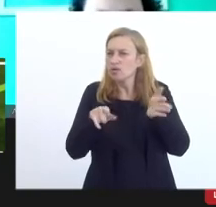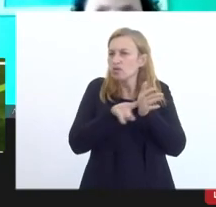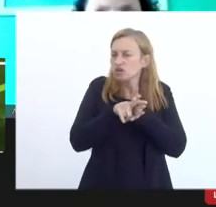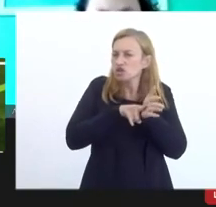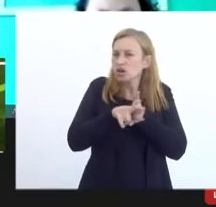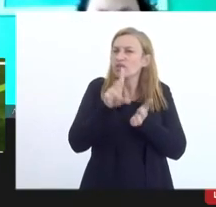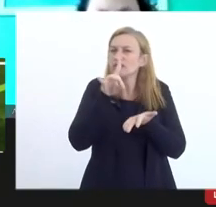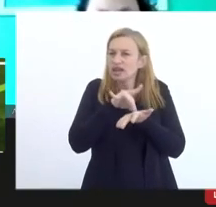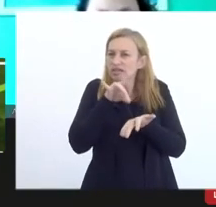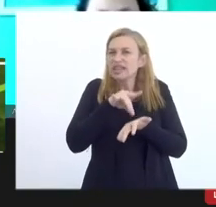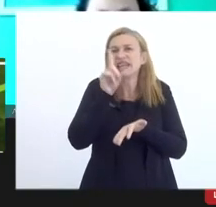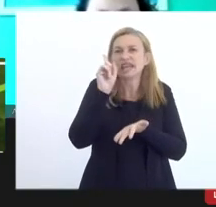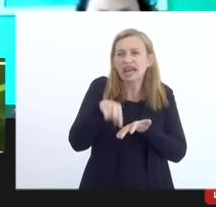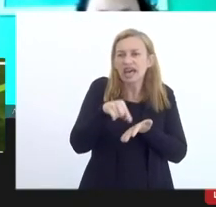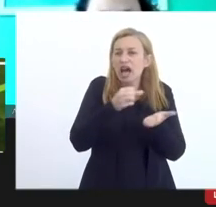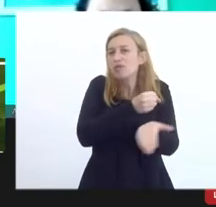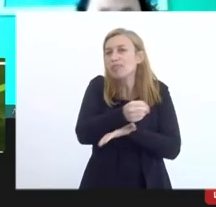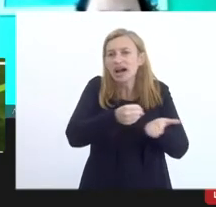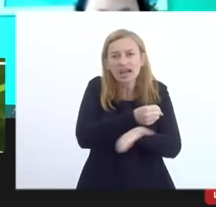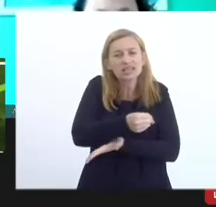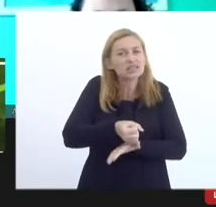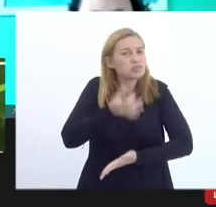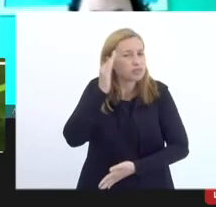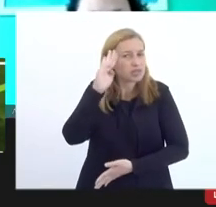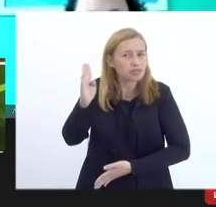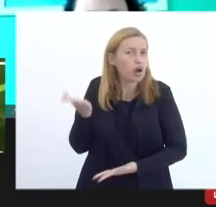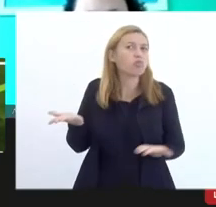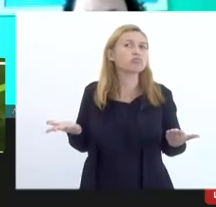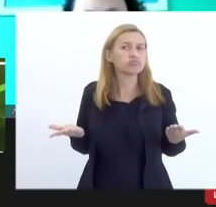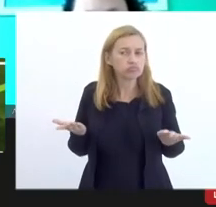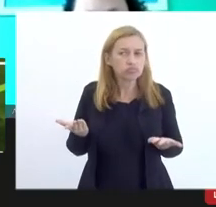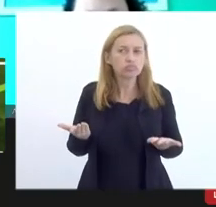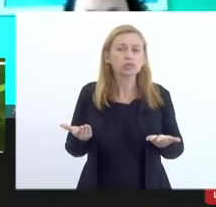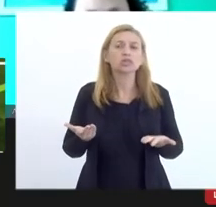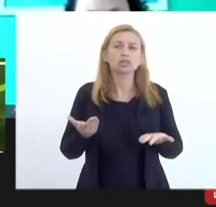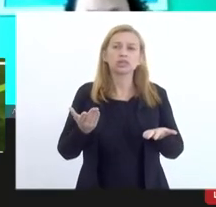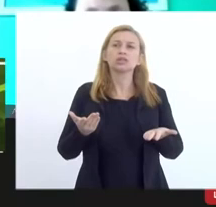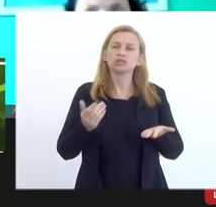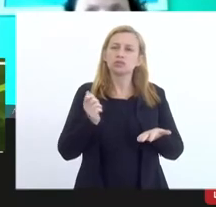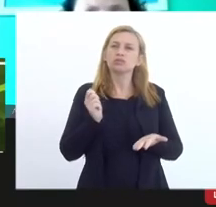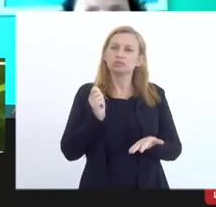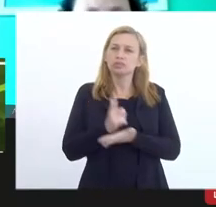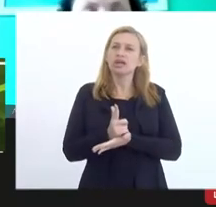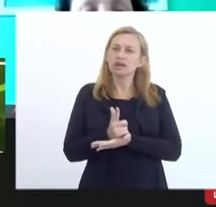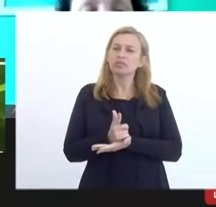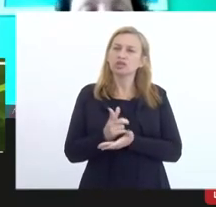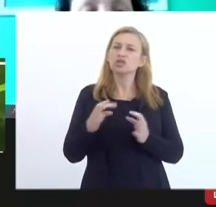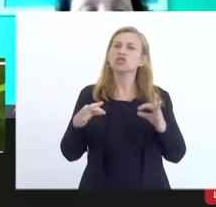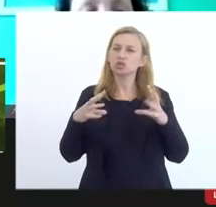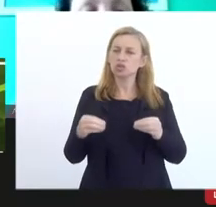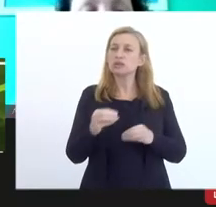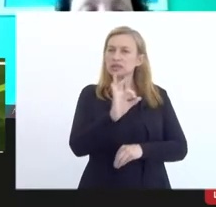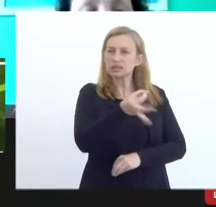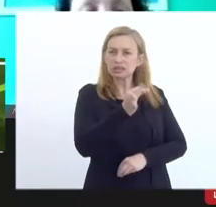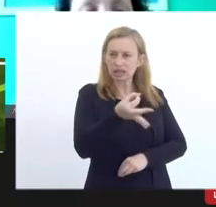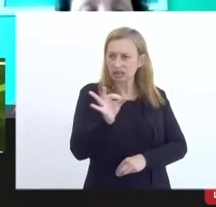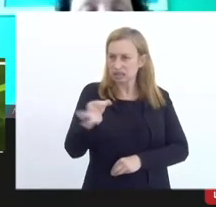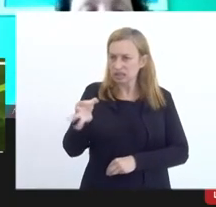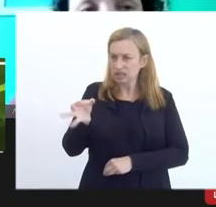é a base essencial da prestação de contas exato Exato, e a mesma coisa.